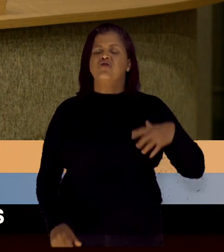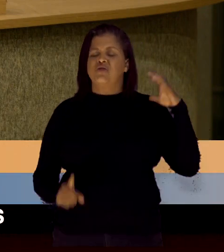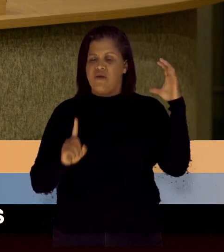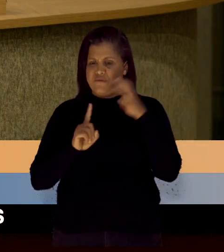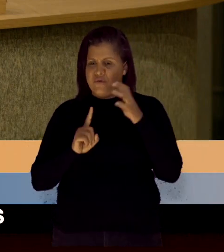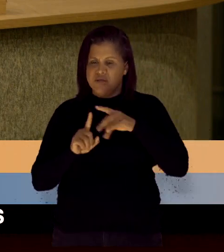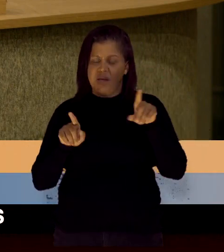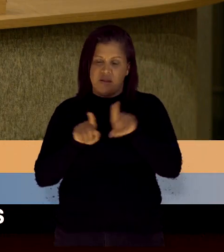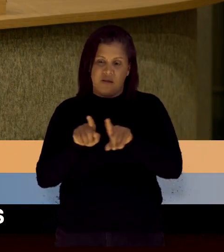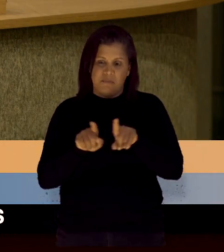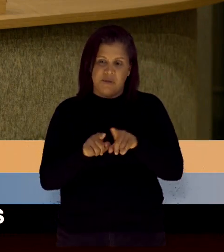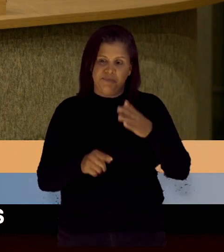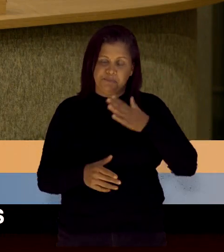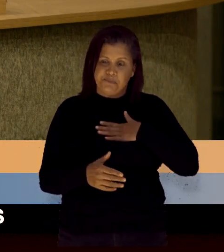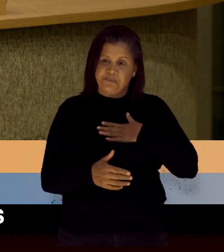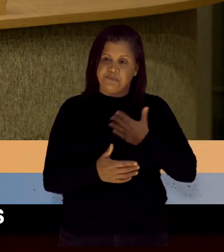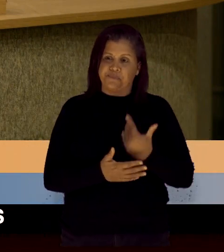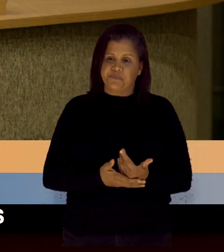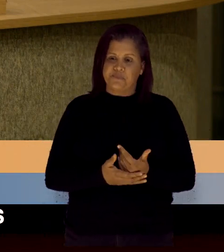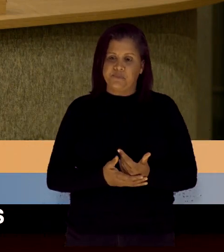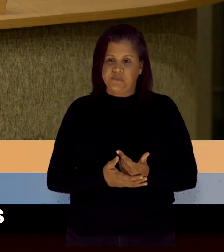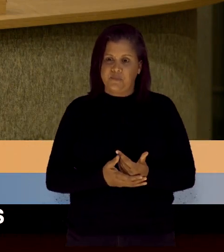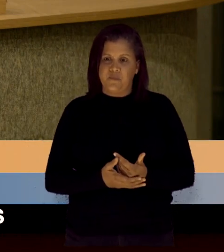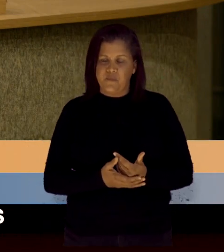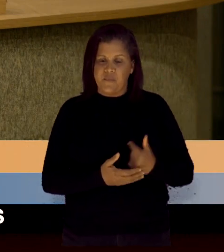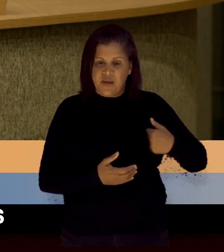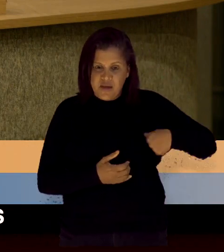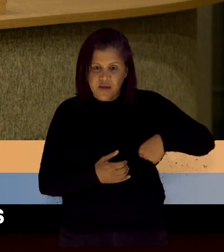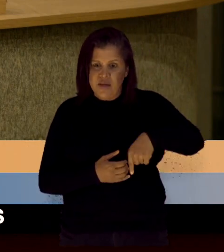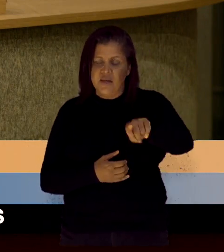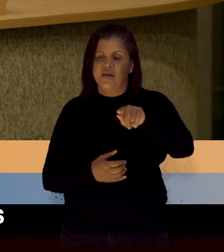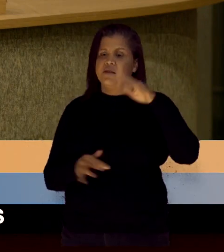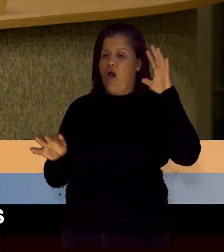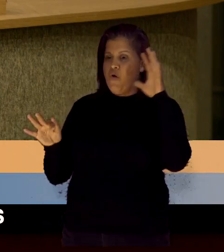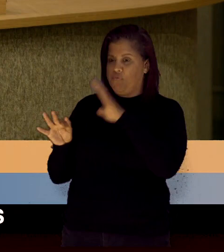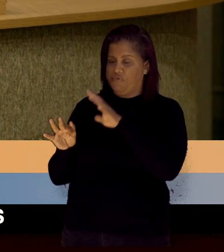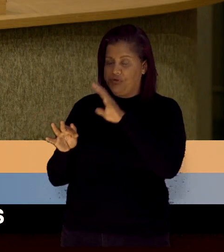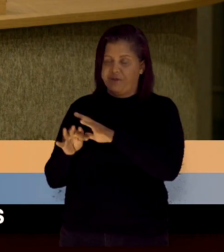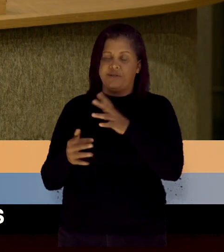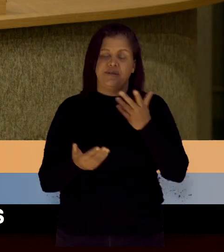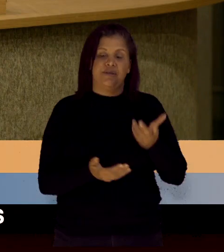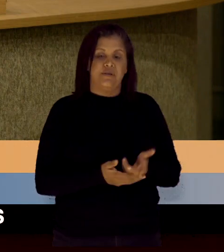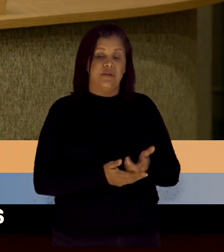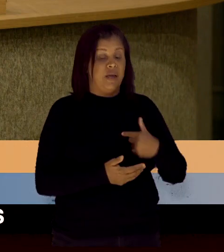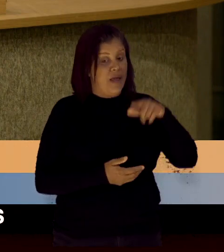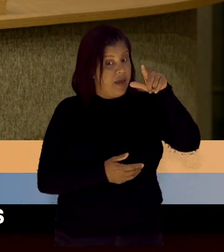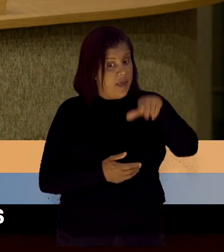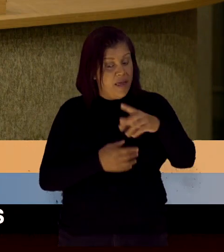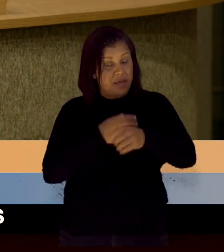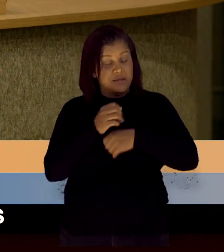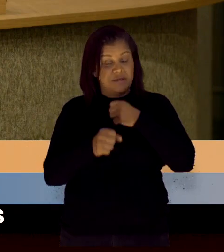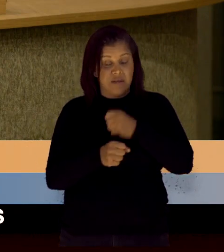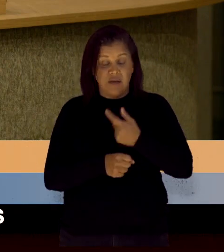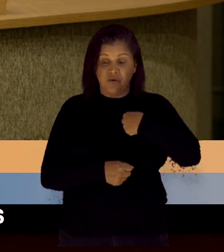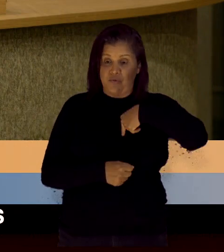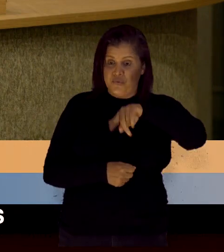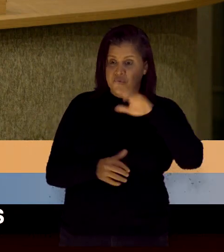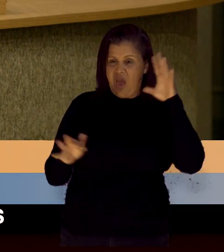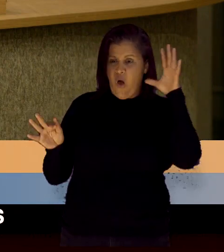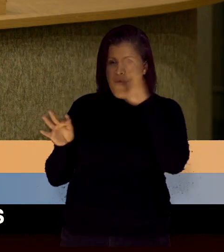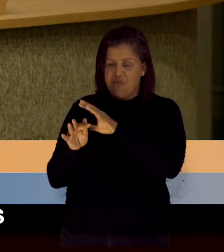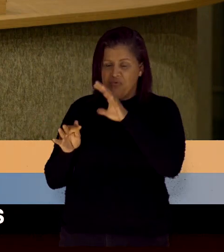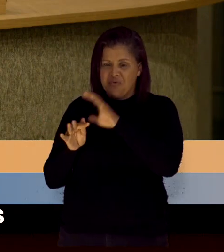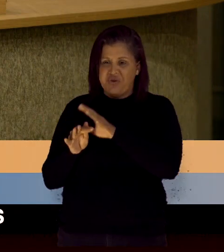minhas idas ao Festival de Inverno de Garanhuns e, esse ano, eu fui ao FIG